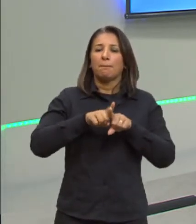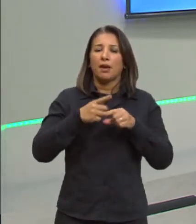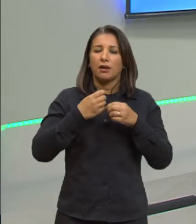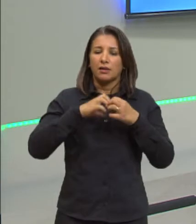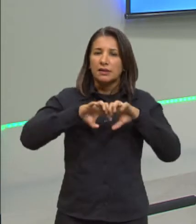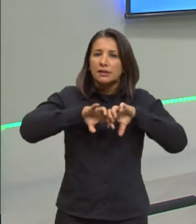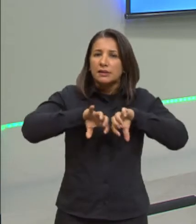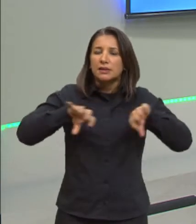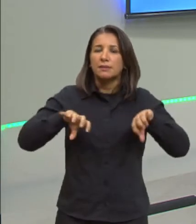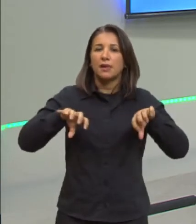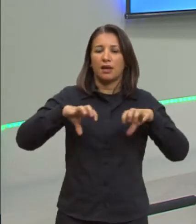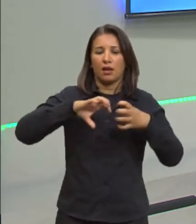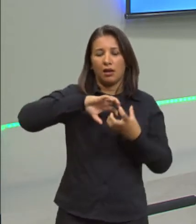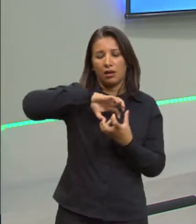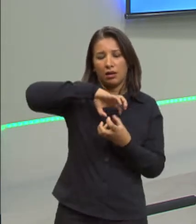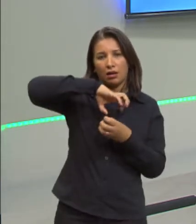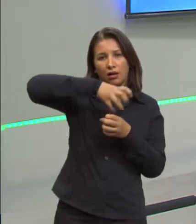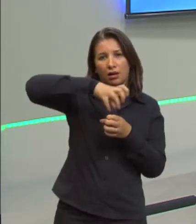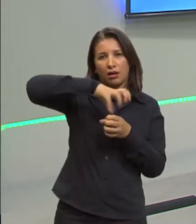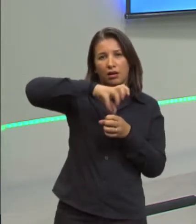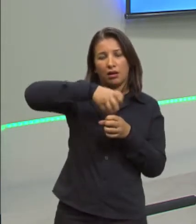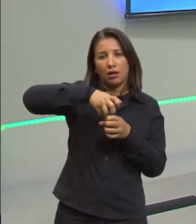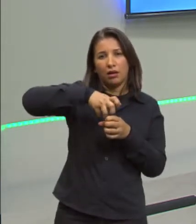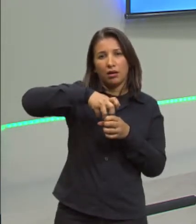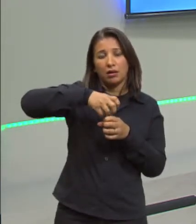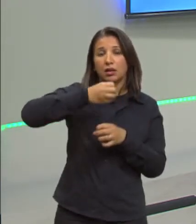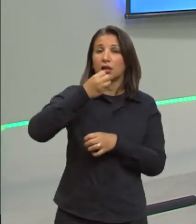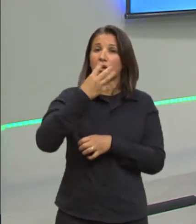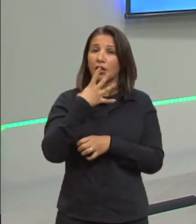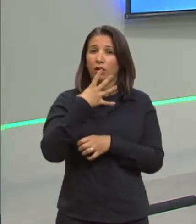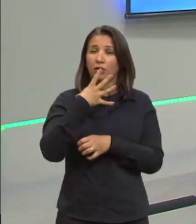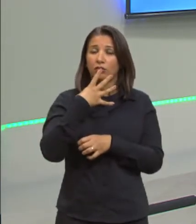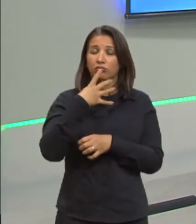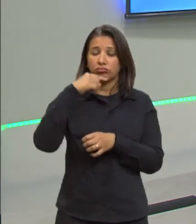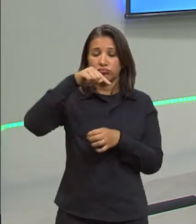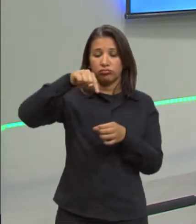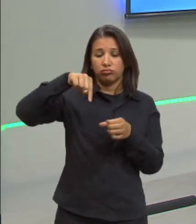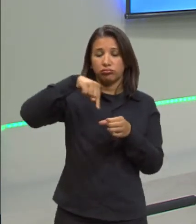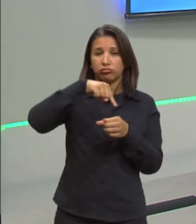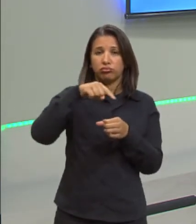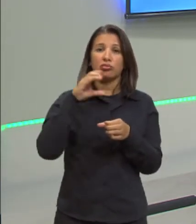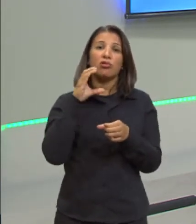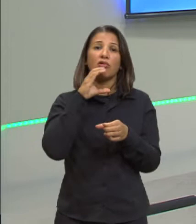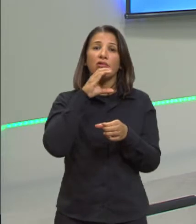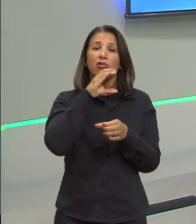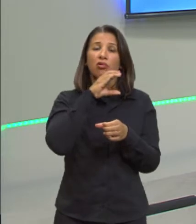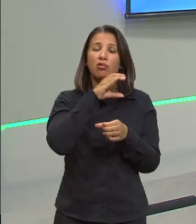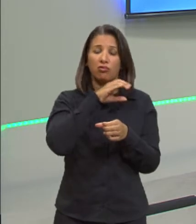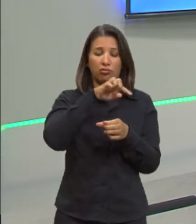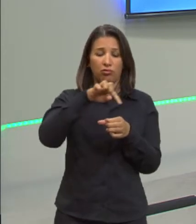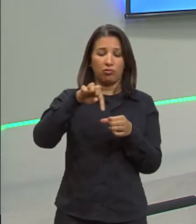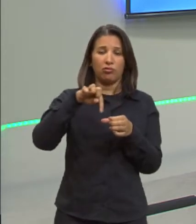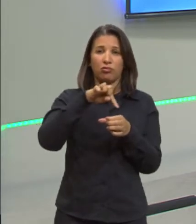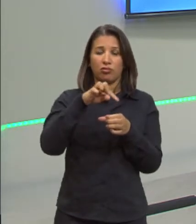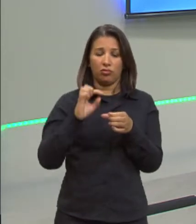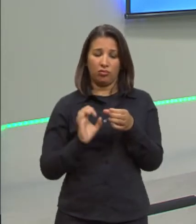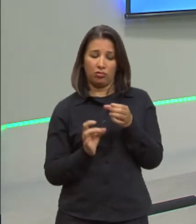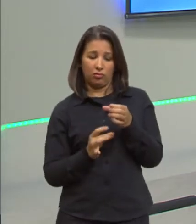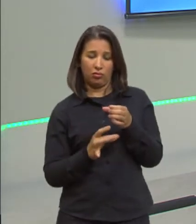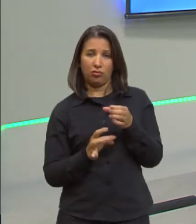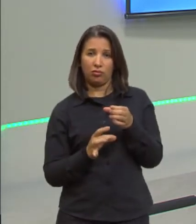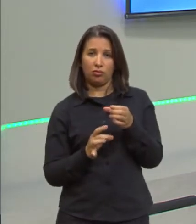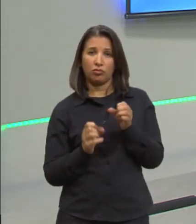abrir uma conserva, seria muito prudente aquecer a tampa e o vidro junto. Mas a tampa vai